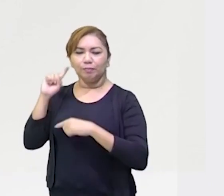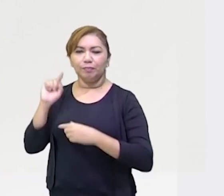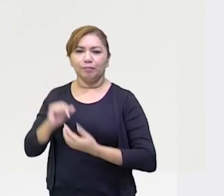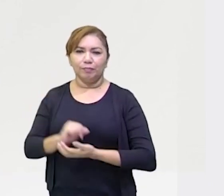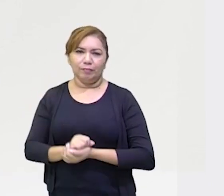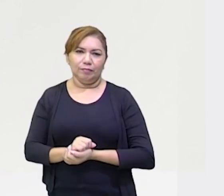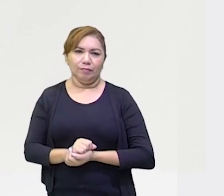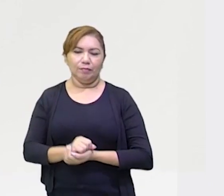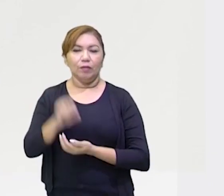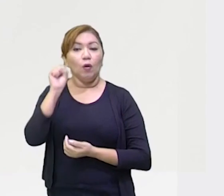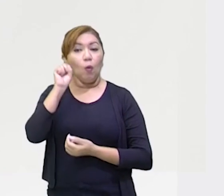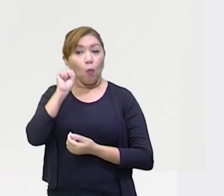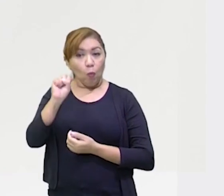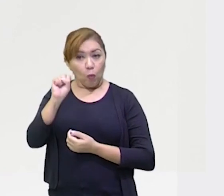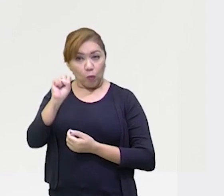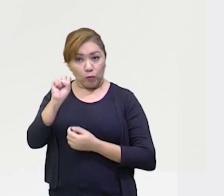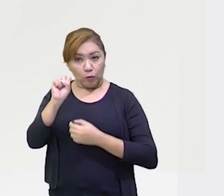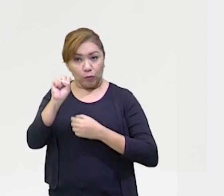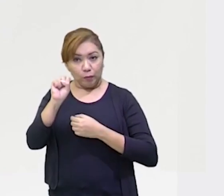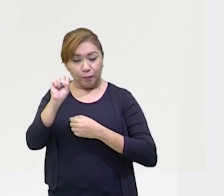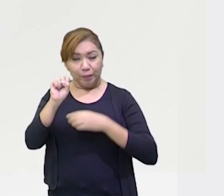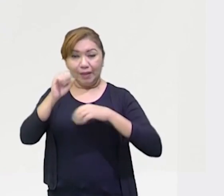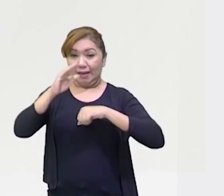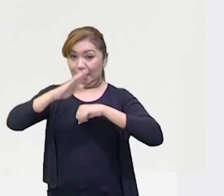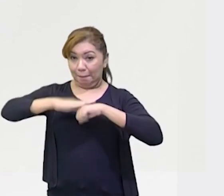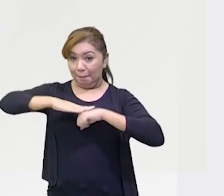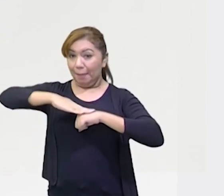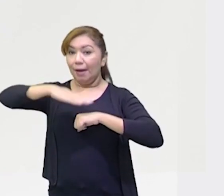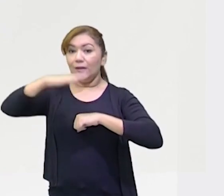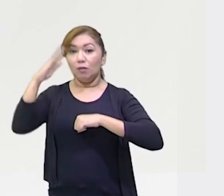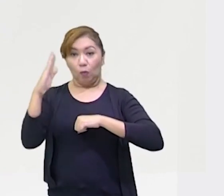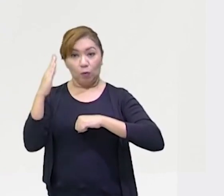oito sextos, ele é maior que quatro sextos. E aí seis.